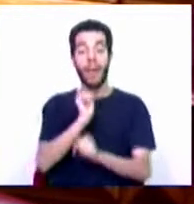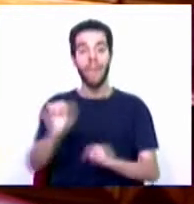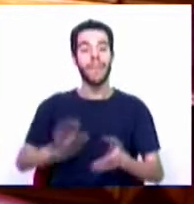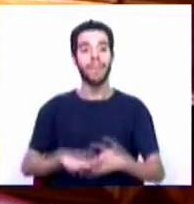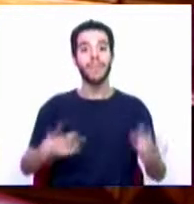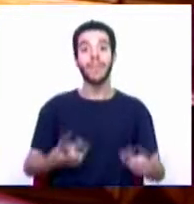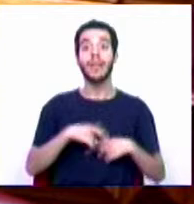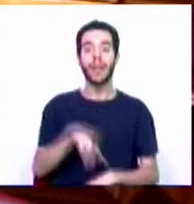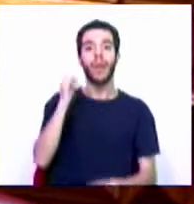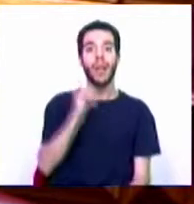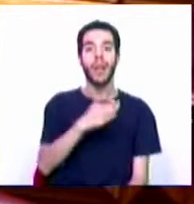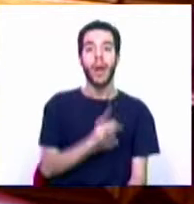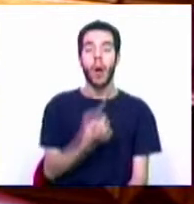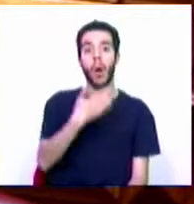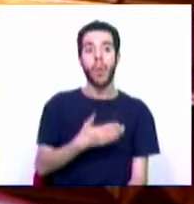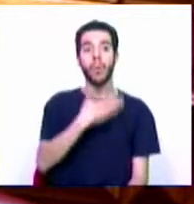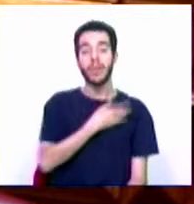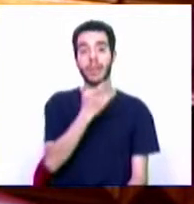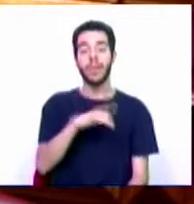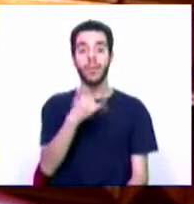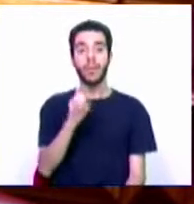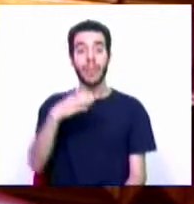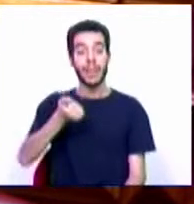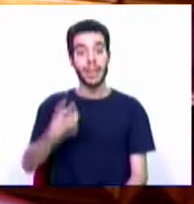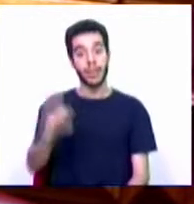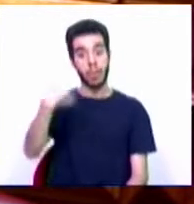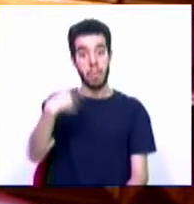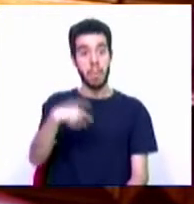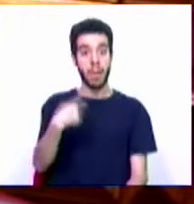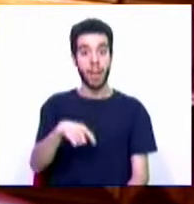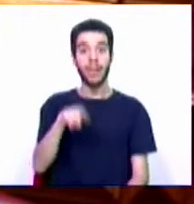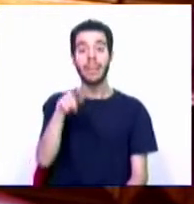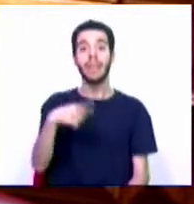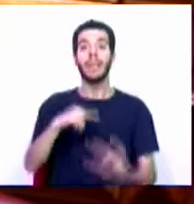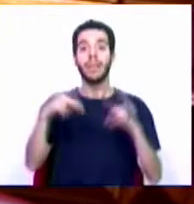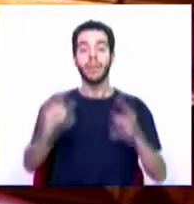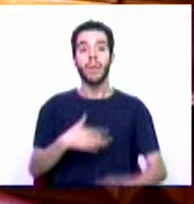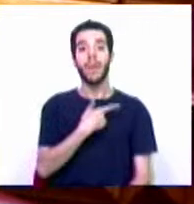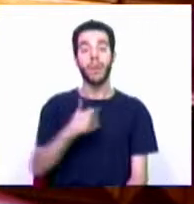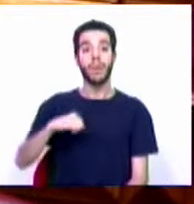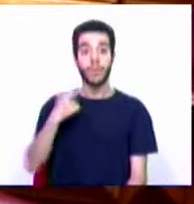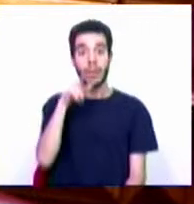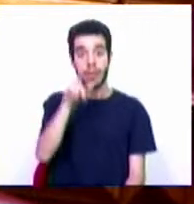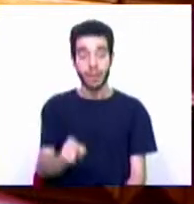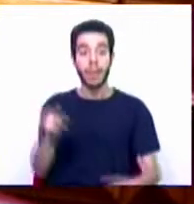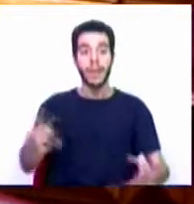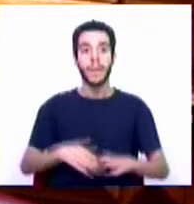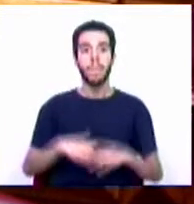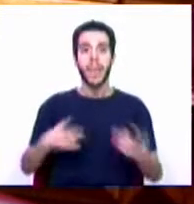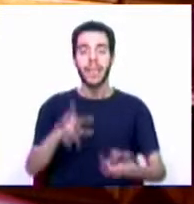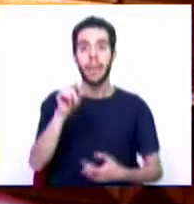Municipal de Torres Vedras, tendo sido também Embaixador Quality Coast, Embaixador Green Destinations para a Europa